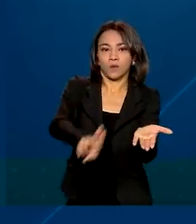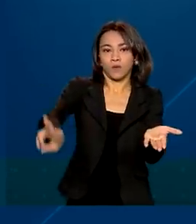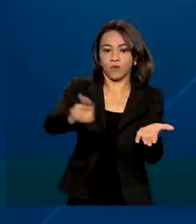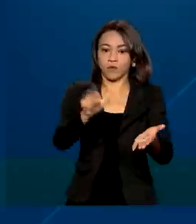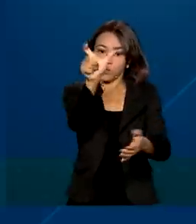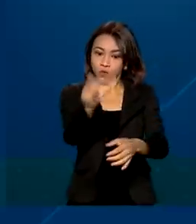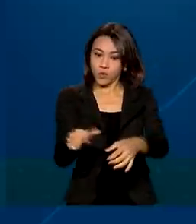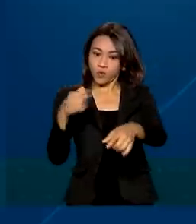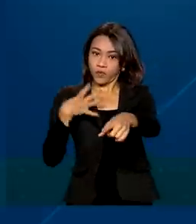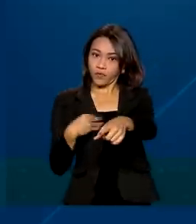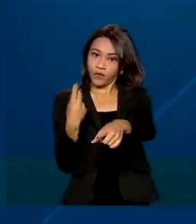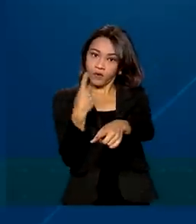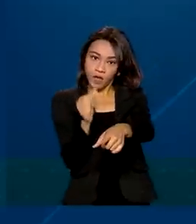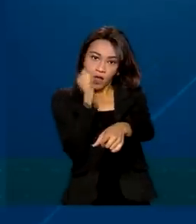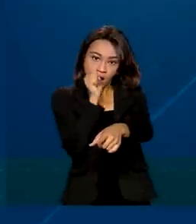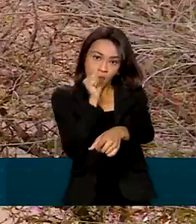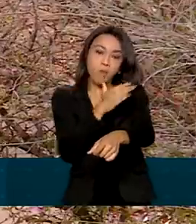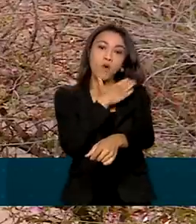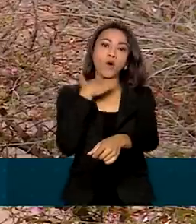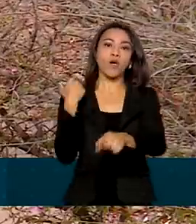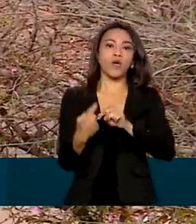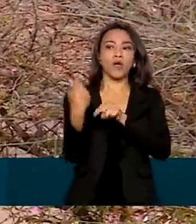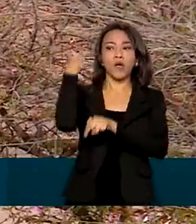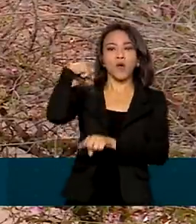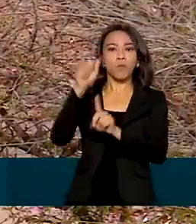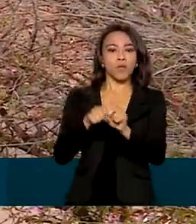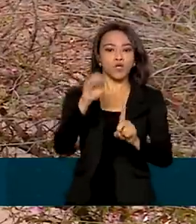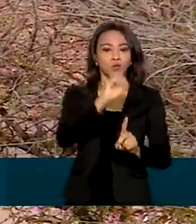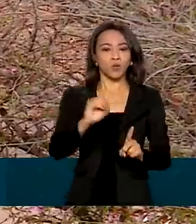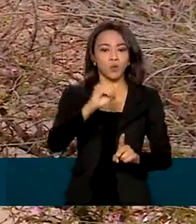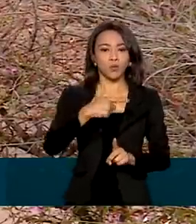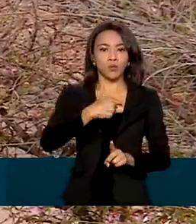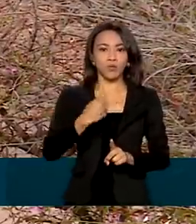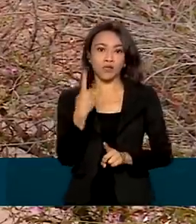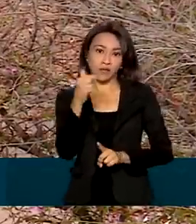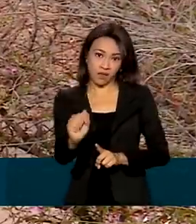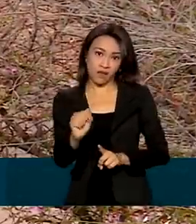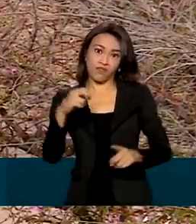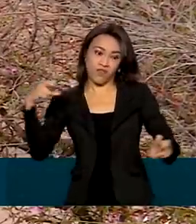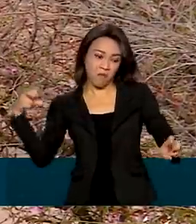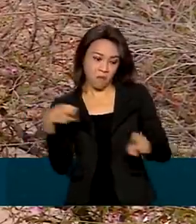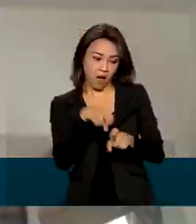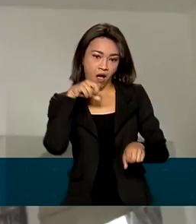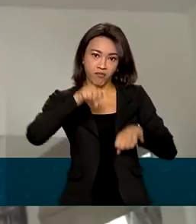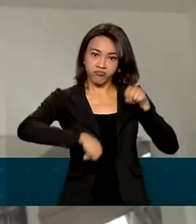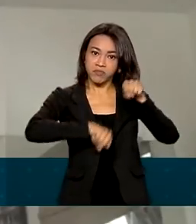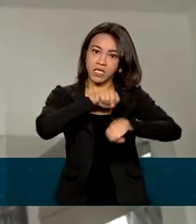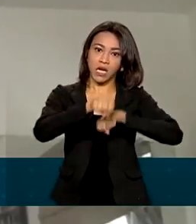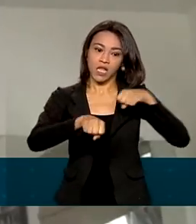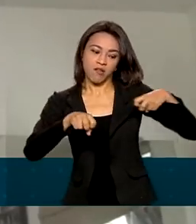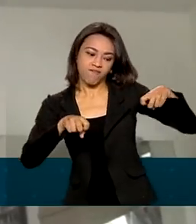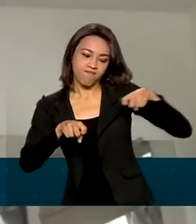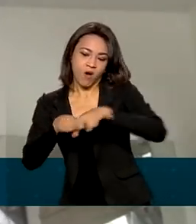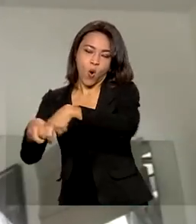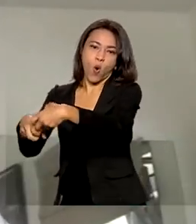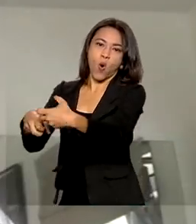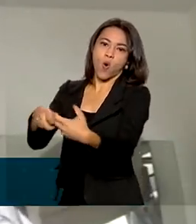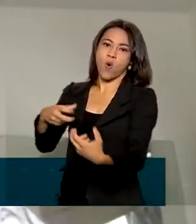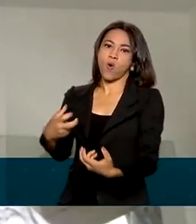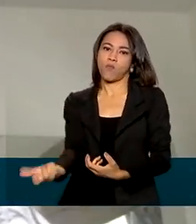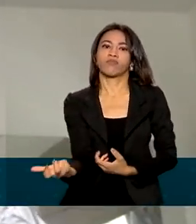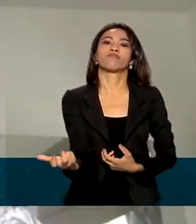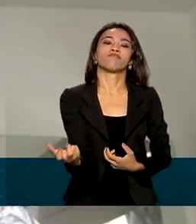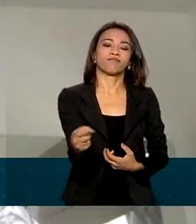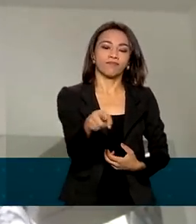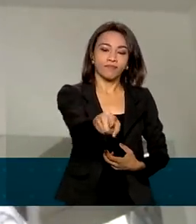filho dela morreu em outubro de 2017, em um acidente de trânsito, enquanto pedalava. A bicicleta é o